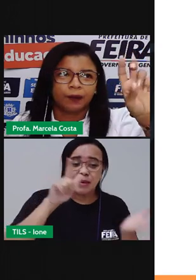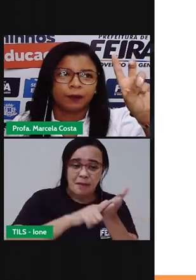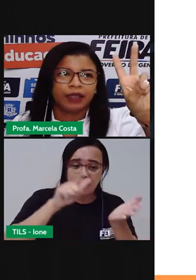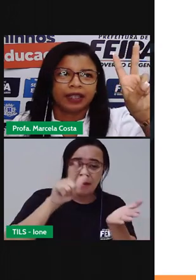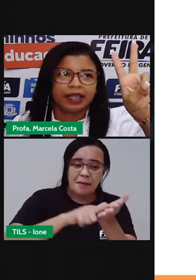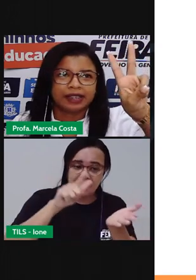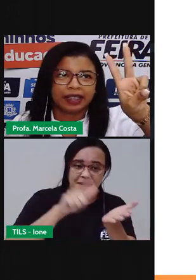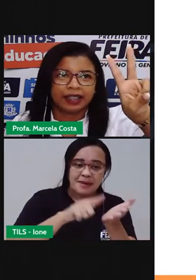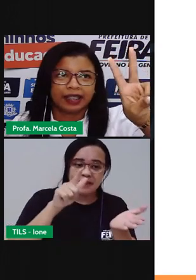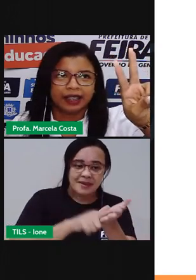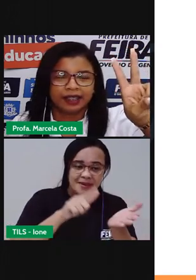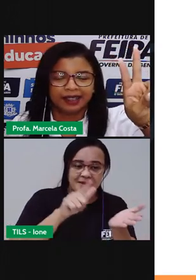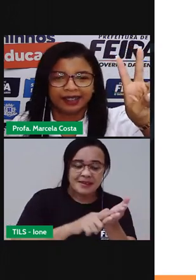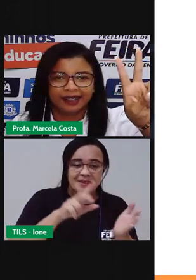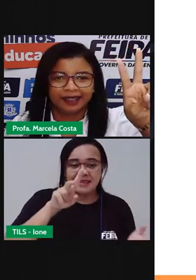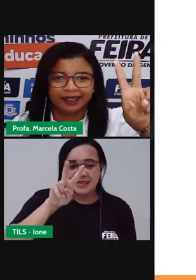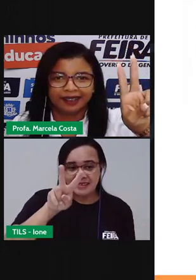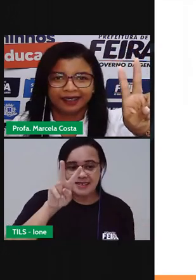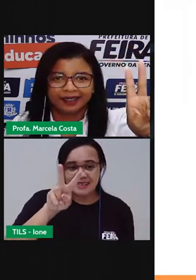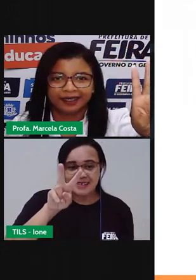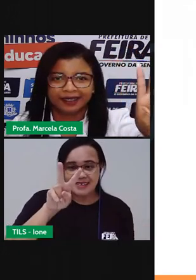Papel. E esse aqui?